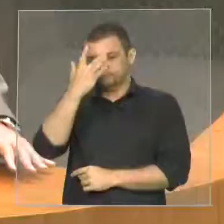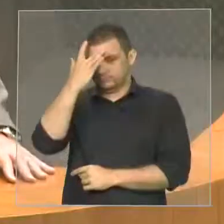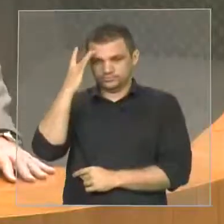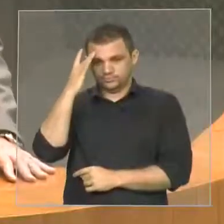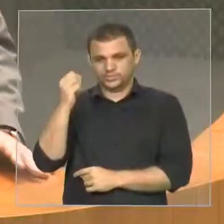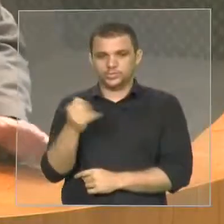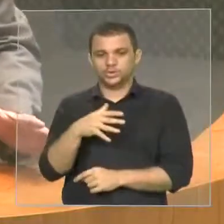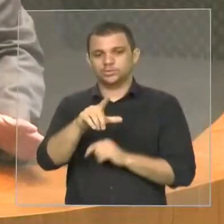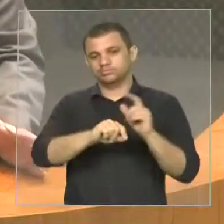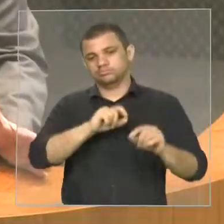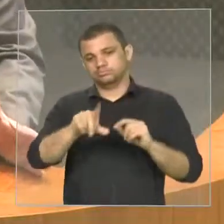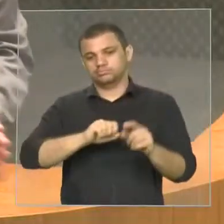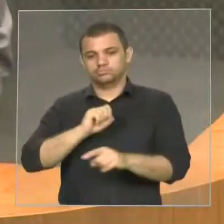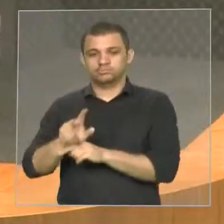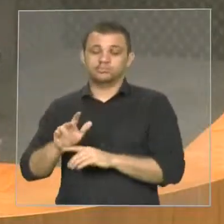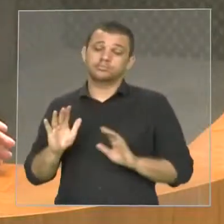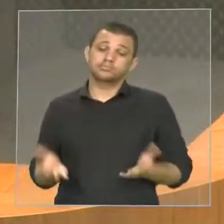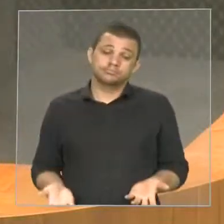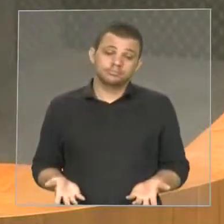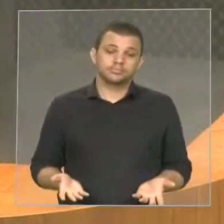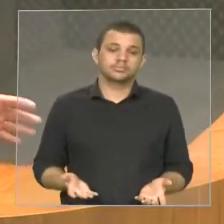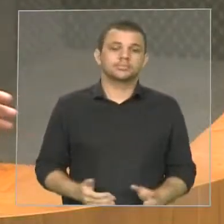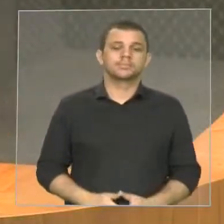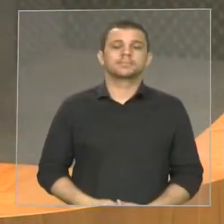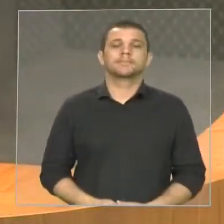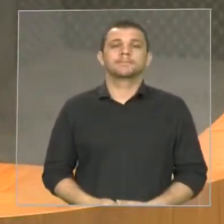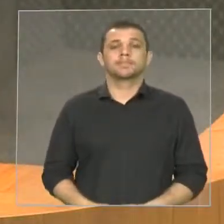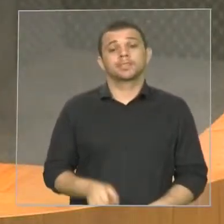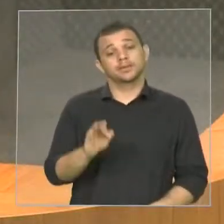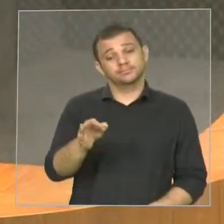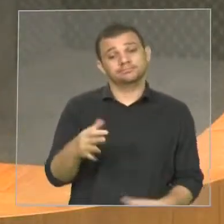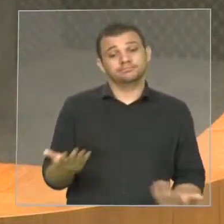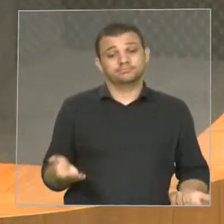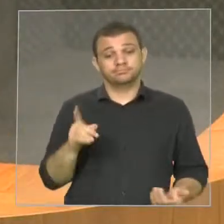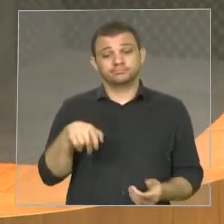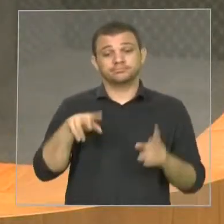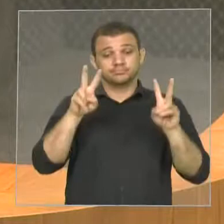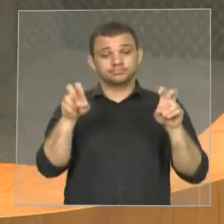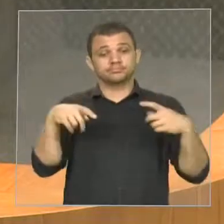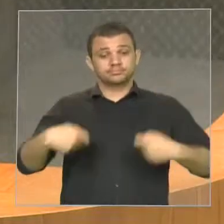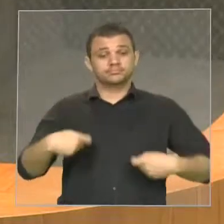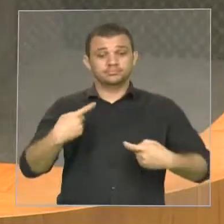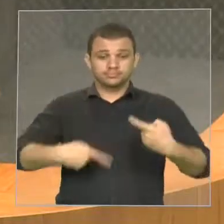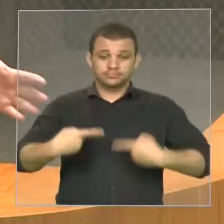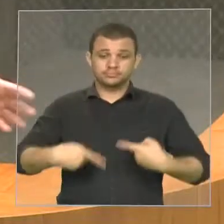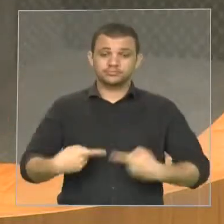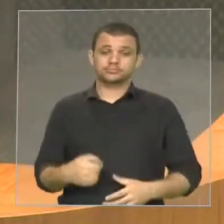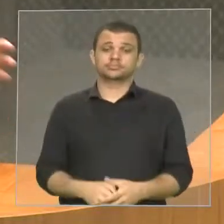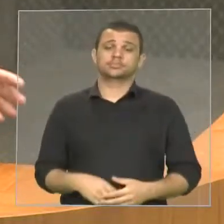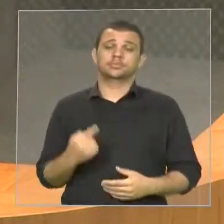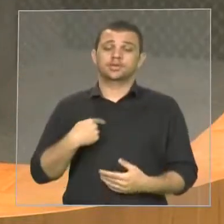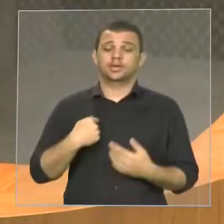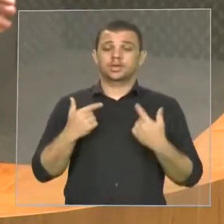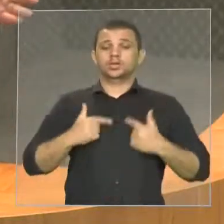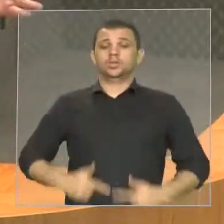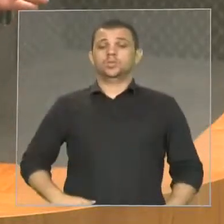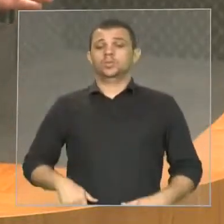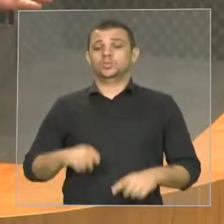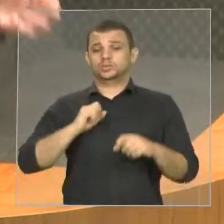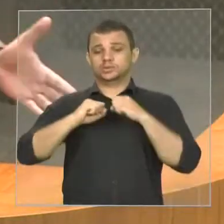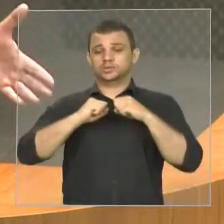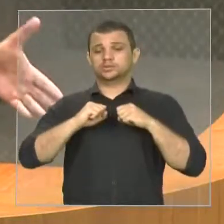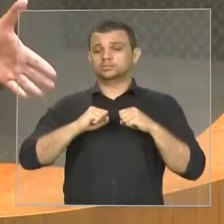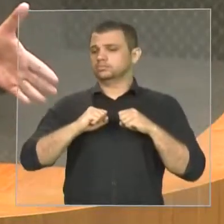É, esta é uma questão que tem que ser colocada e tem que ser discutida. Eu não me furto a debater essa questão da Previdência que eu acho